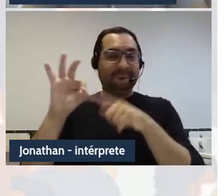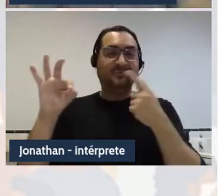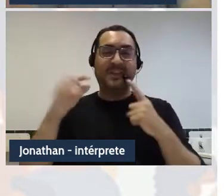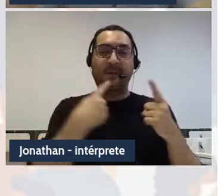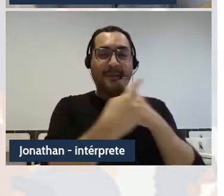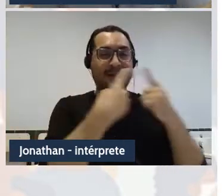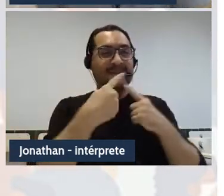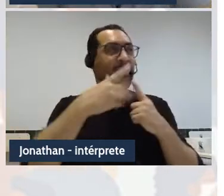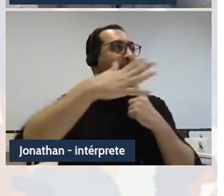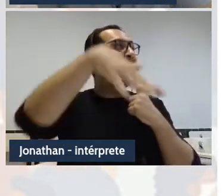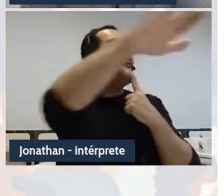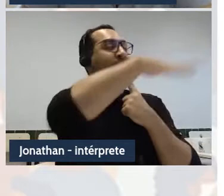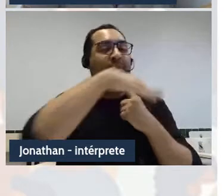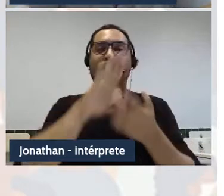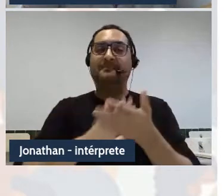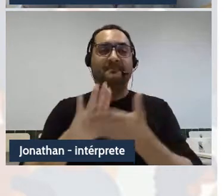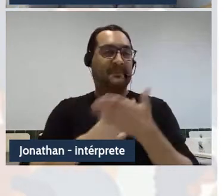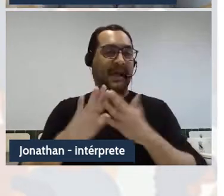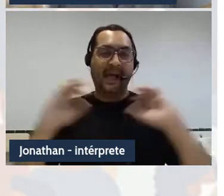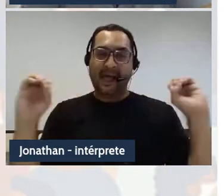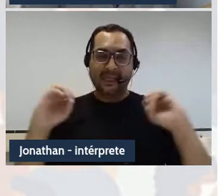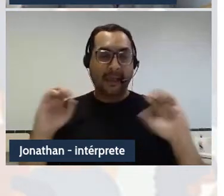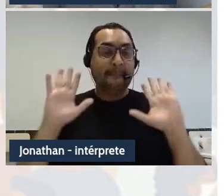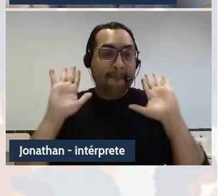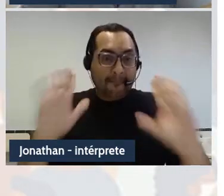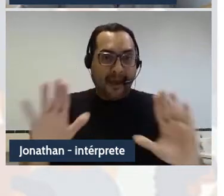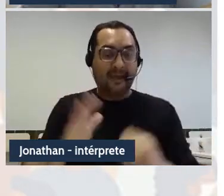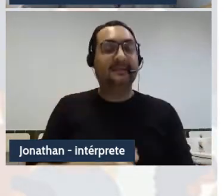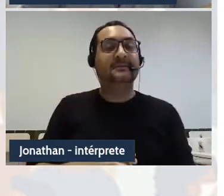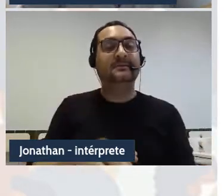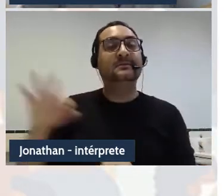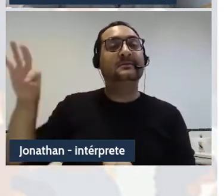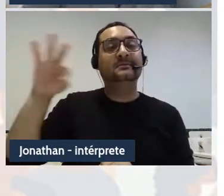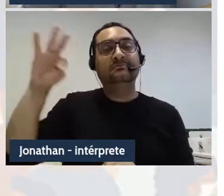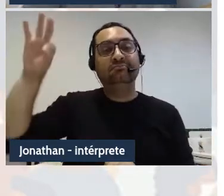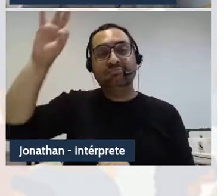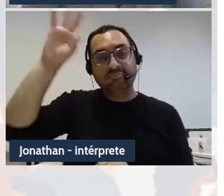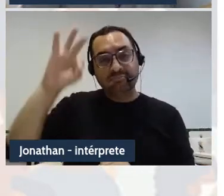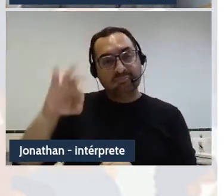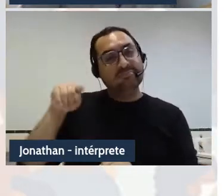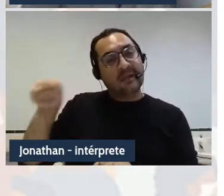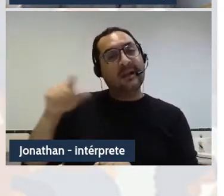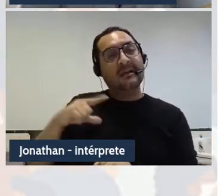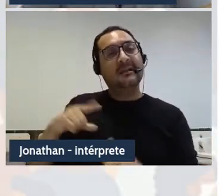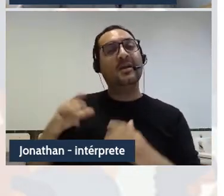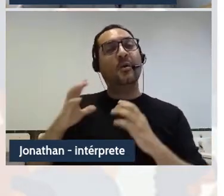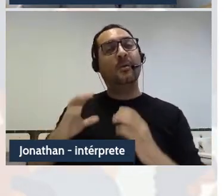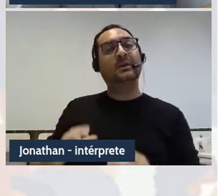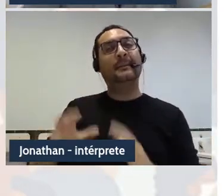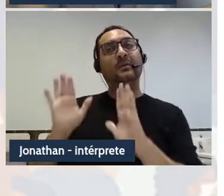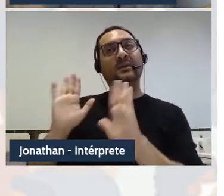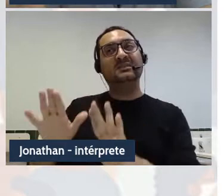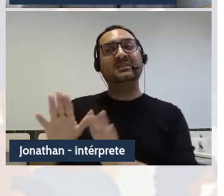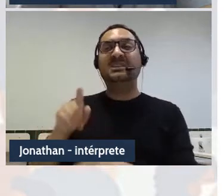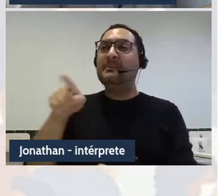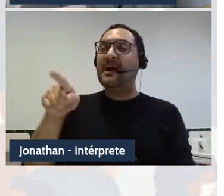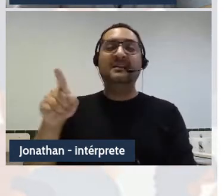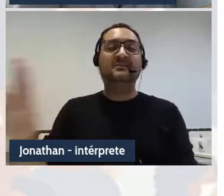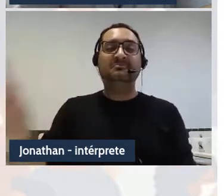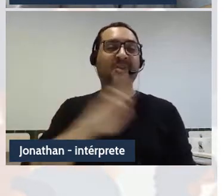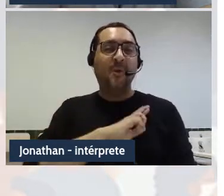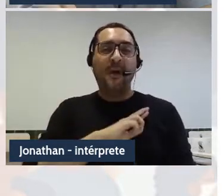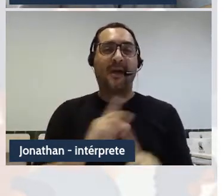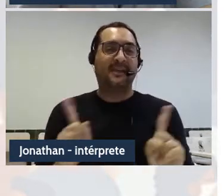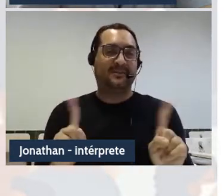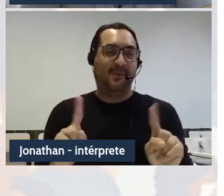mas, e aqui eu quero frisar, mas apenas uma certa conduta que não é uma resposta. Fecha,